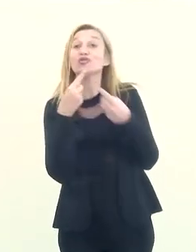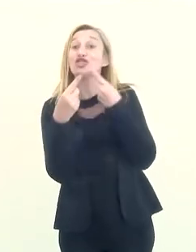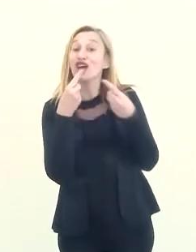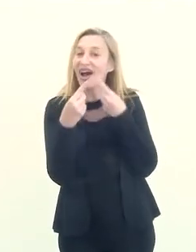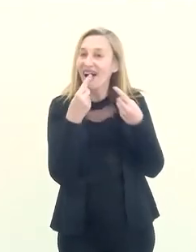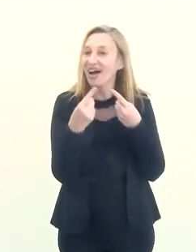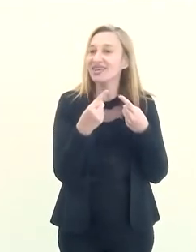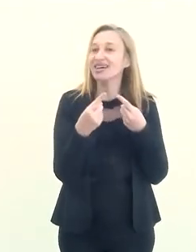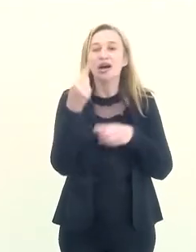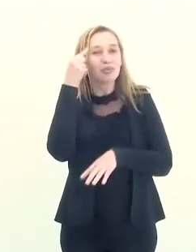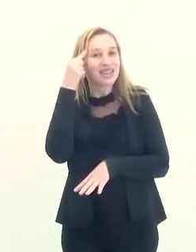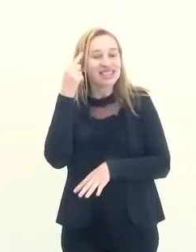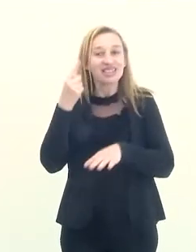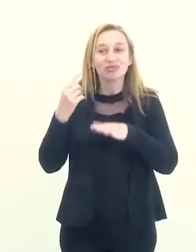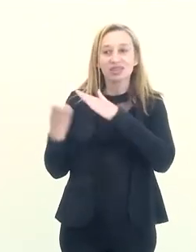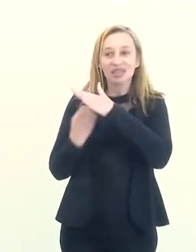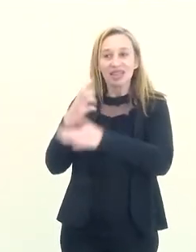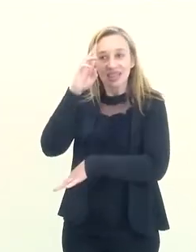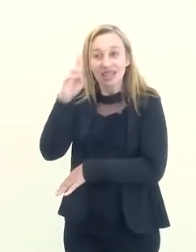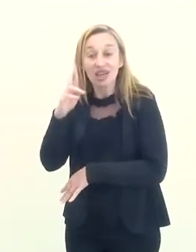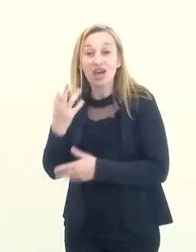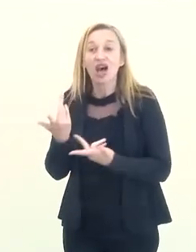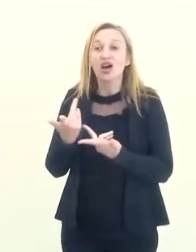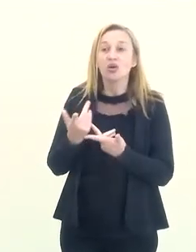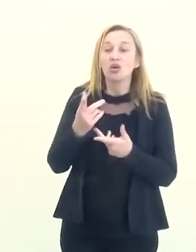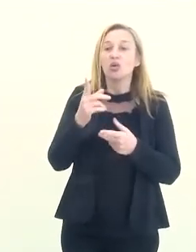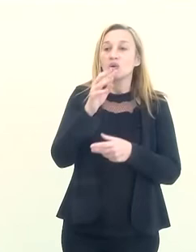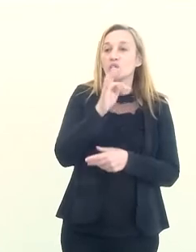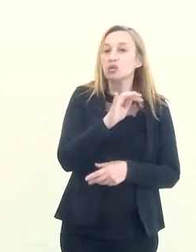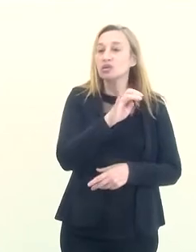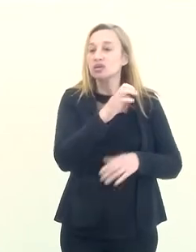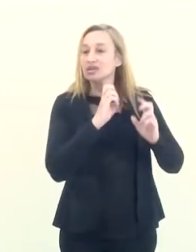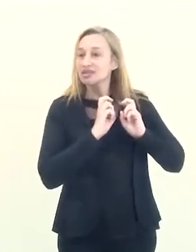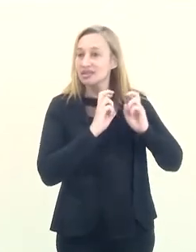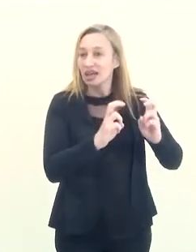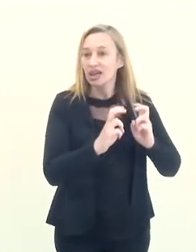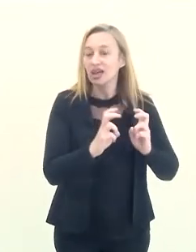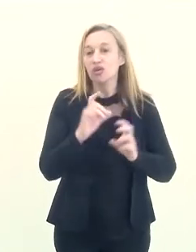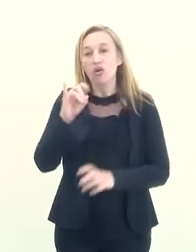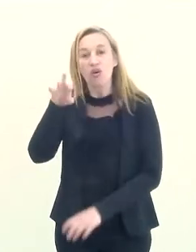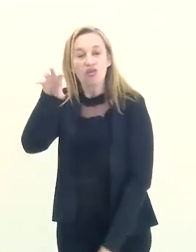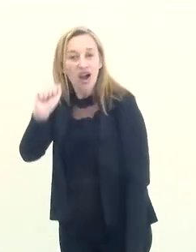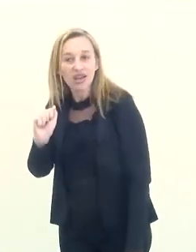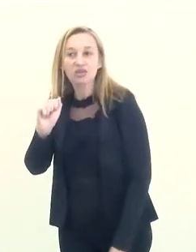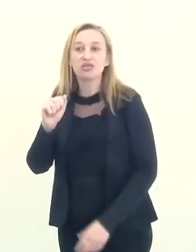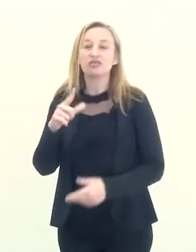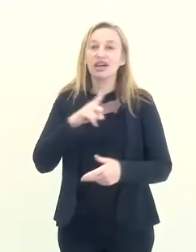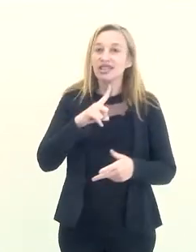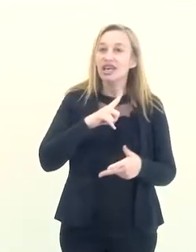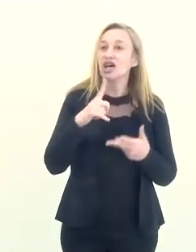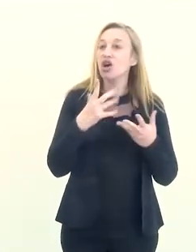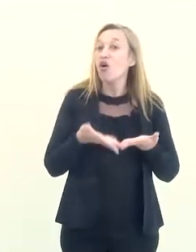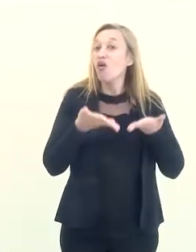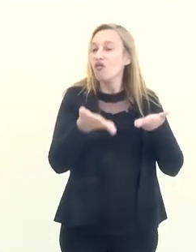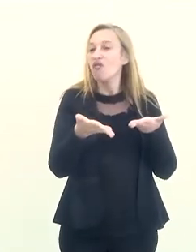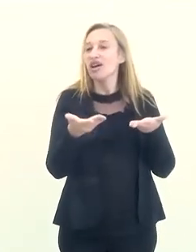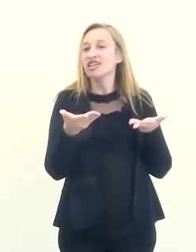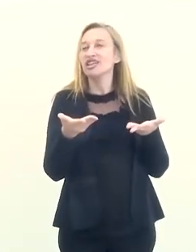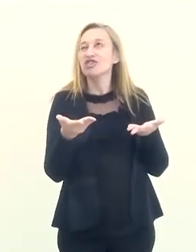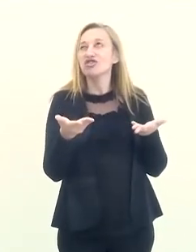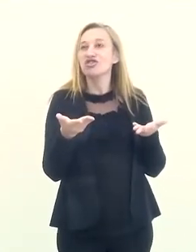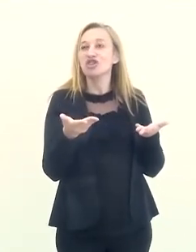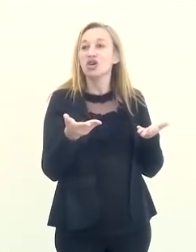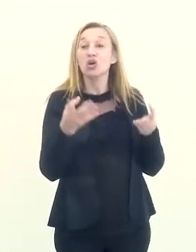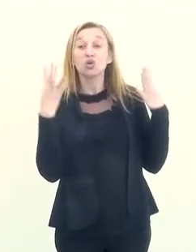está sendo também o diálogo e pensando aí na parte empresarial entre o trem do Corcovado e o Parque dos Dinossauros? Vai ter oferta